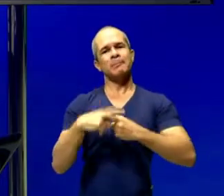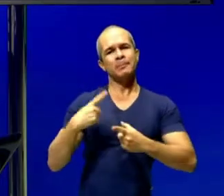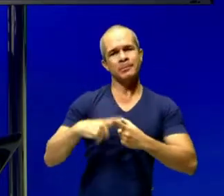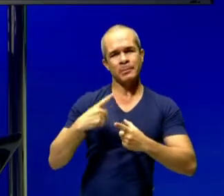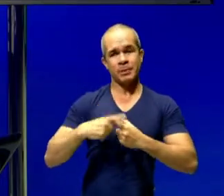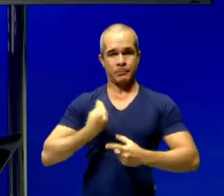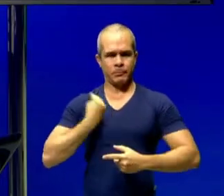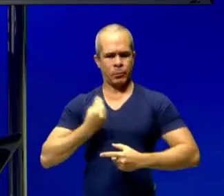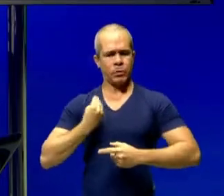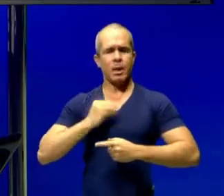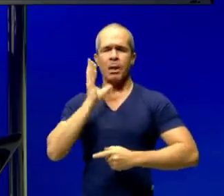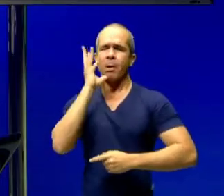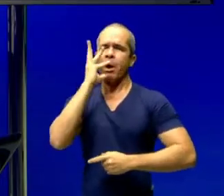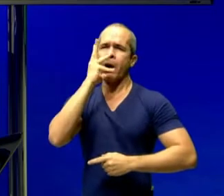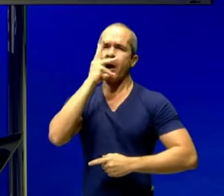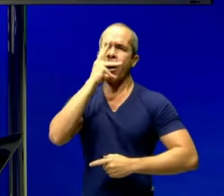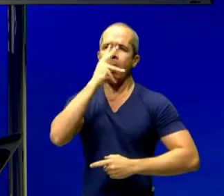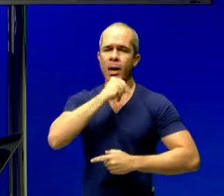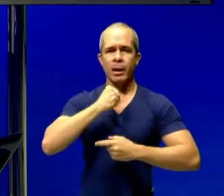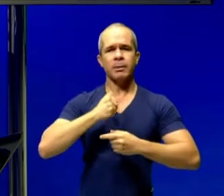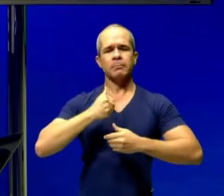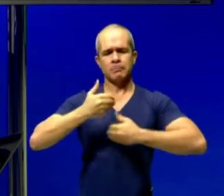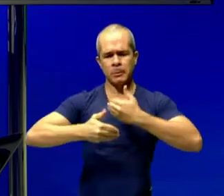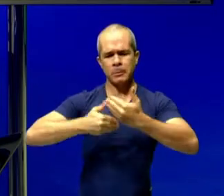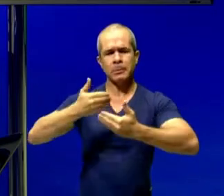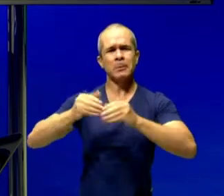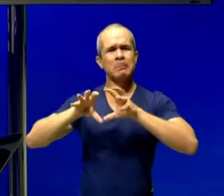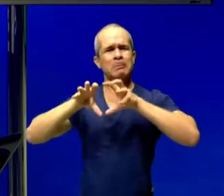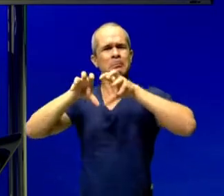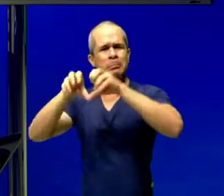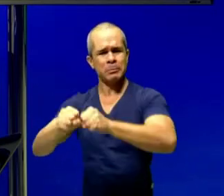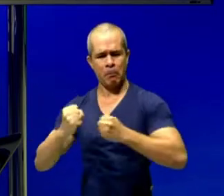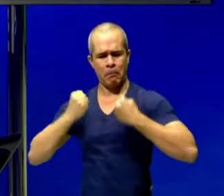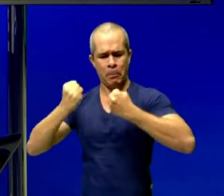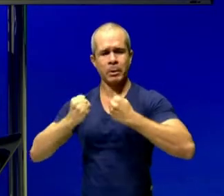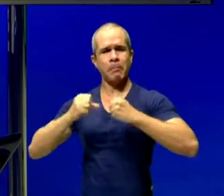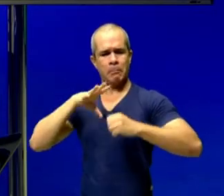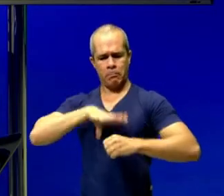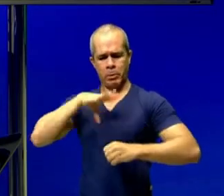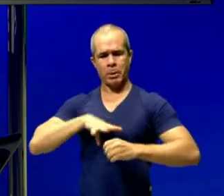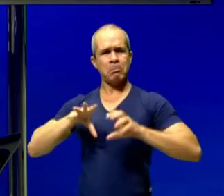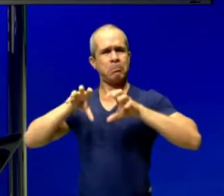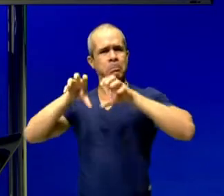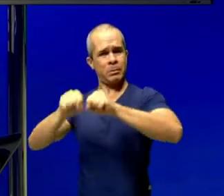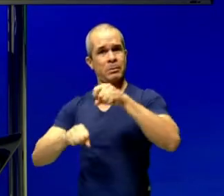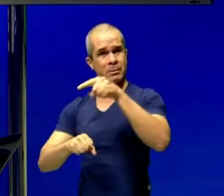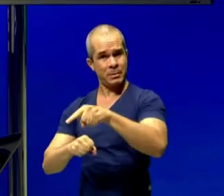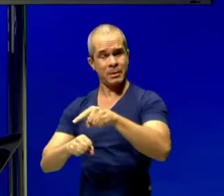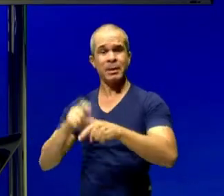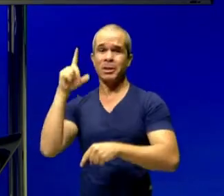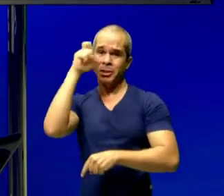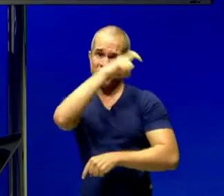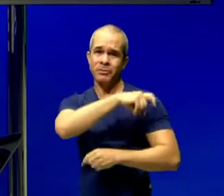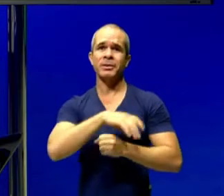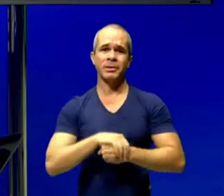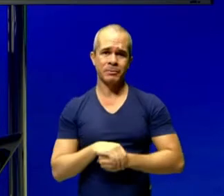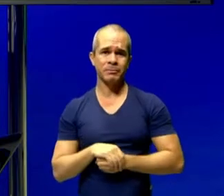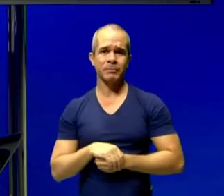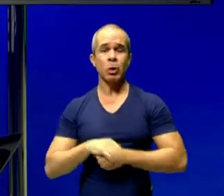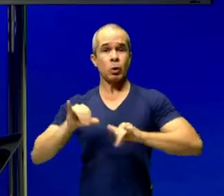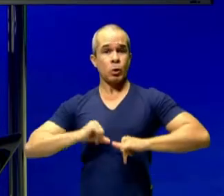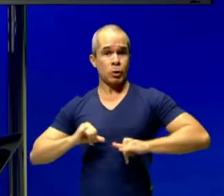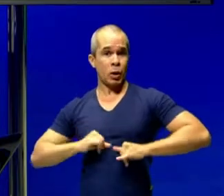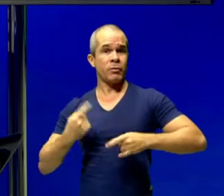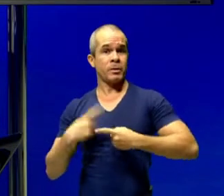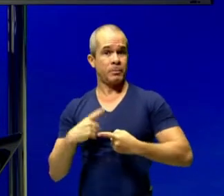durante um longo tempo enquanto colônia portuguesa. E você sabe que o fato de ser colônia é algo muito perverso.